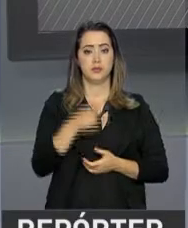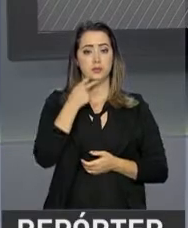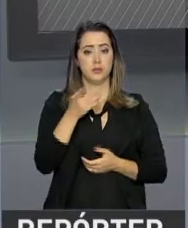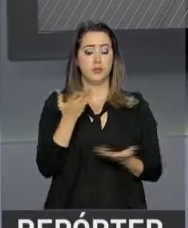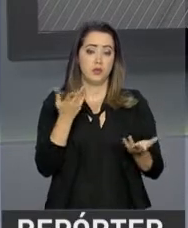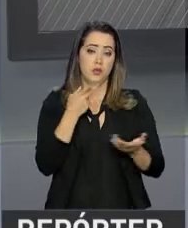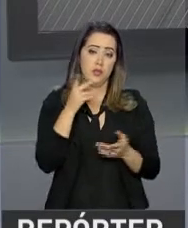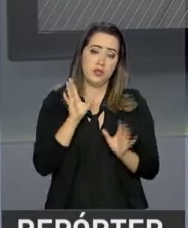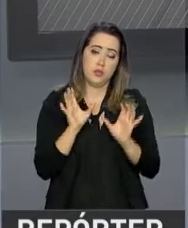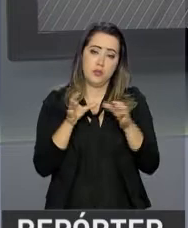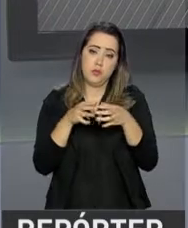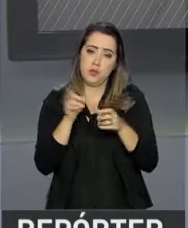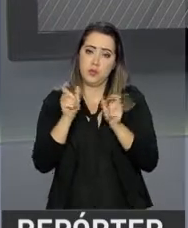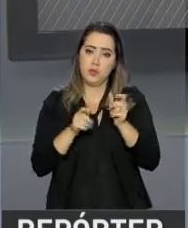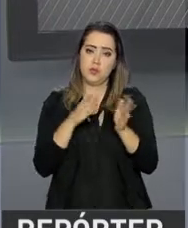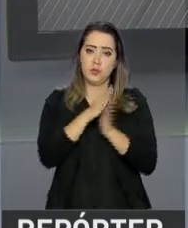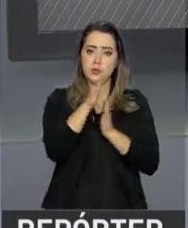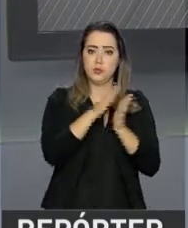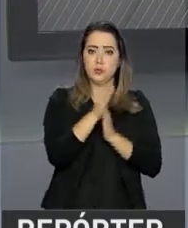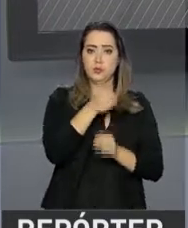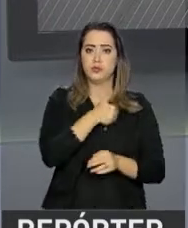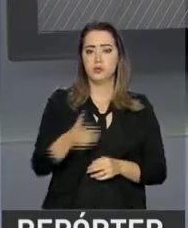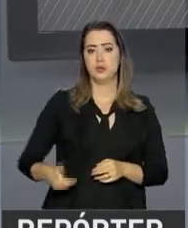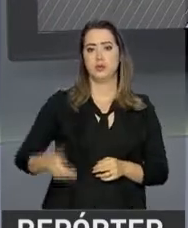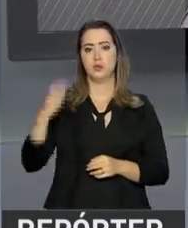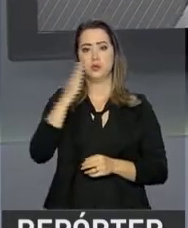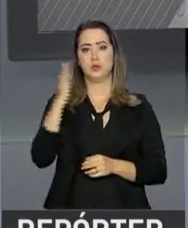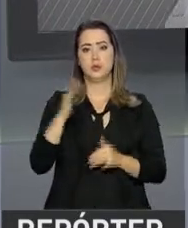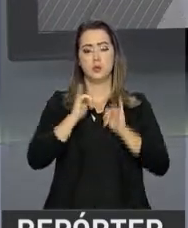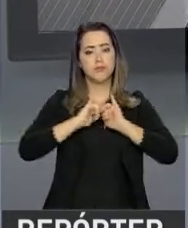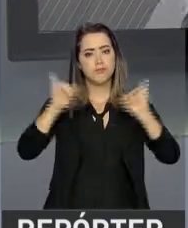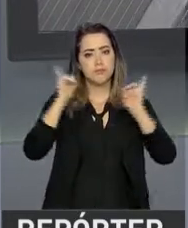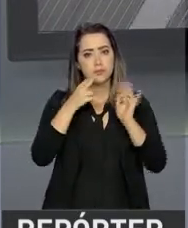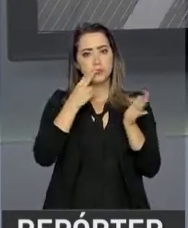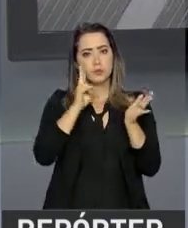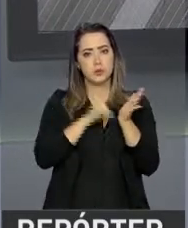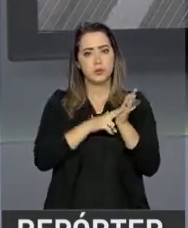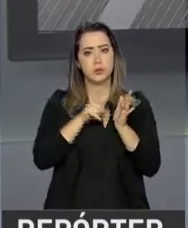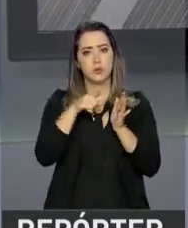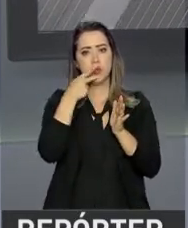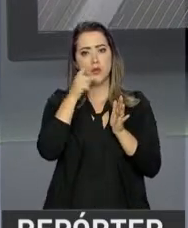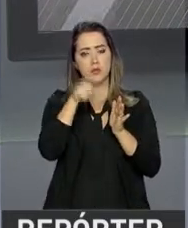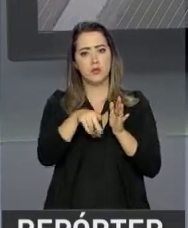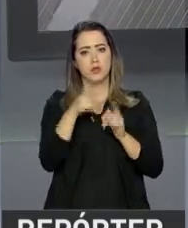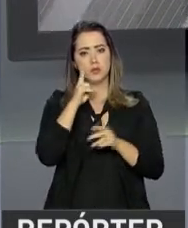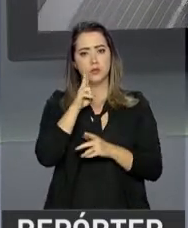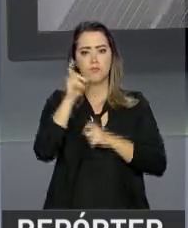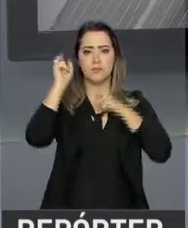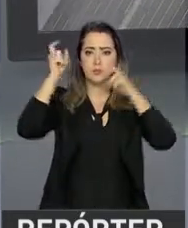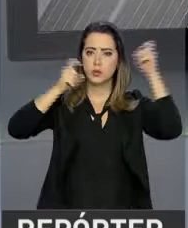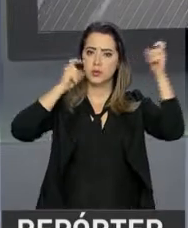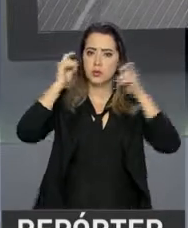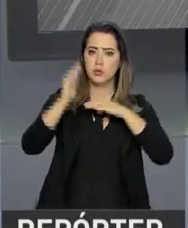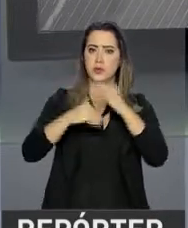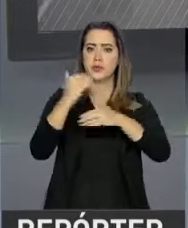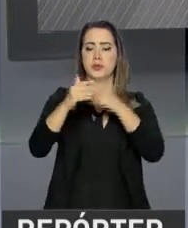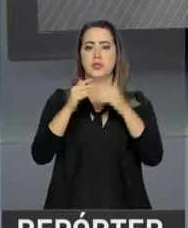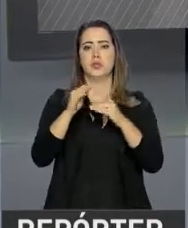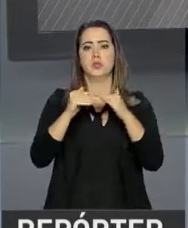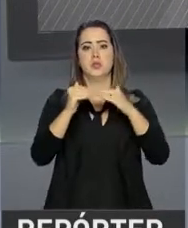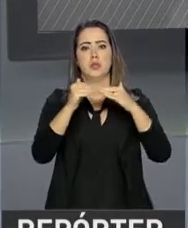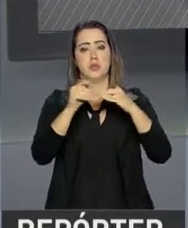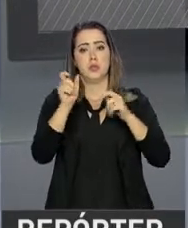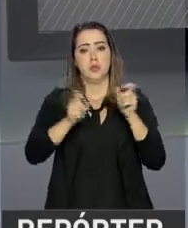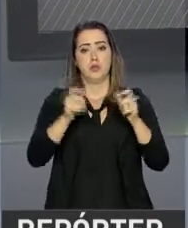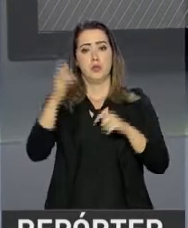situação de refugiados e imigrantes, o governo brasileiro emitiu nota agora há pouco onde afirma que acompanha com muita preocupação o aumento de